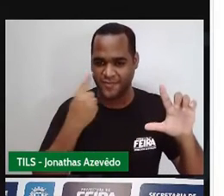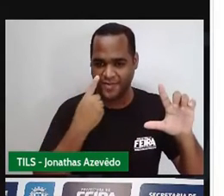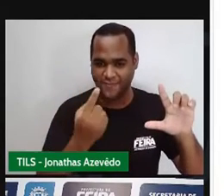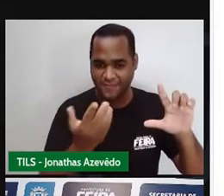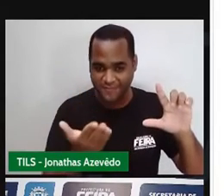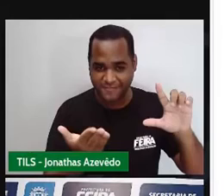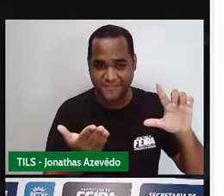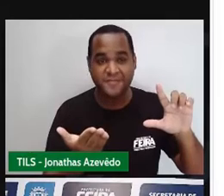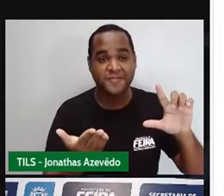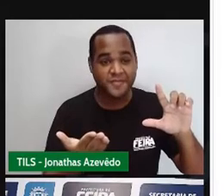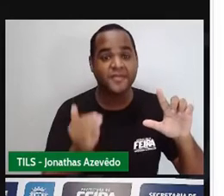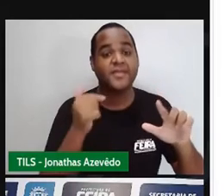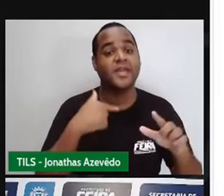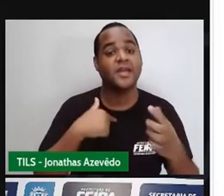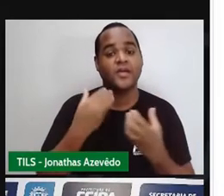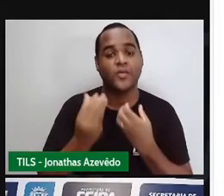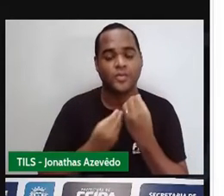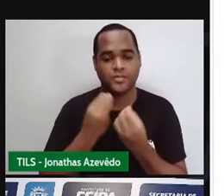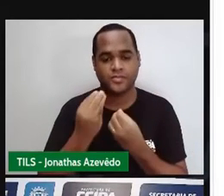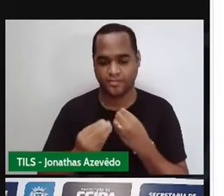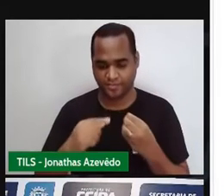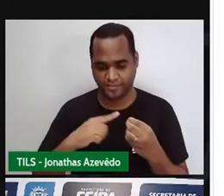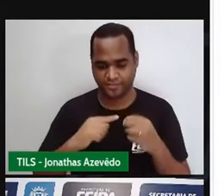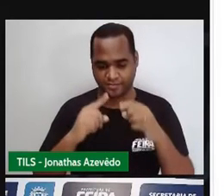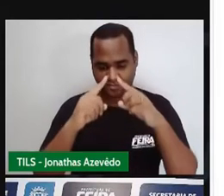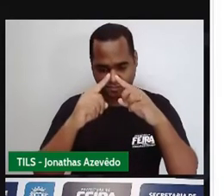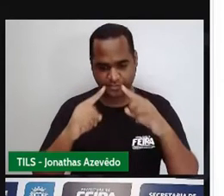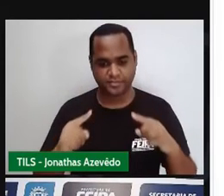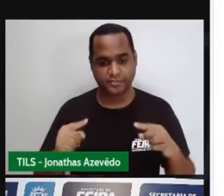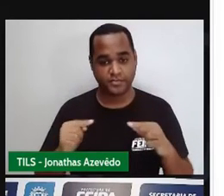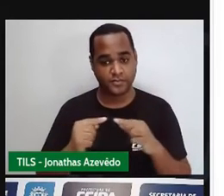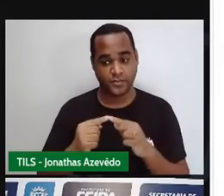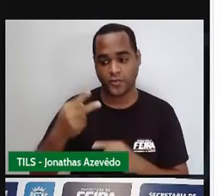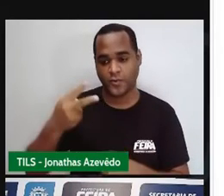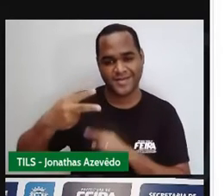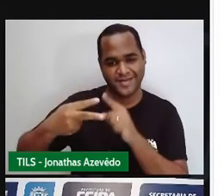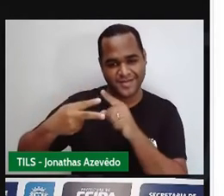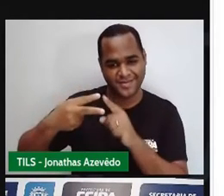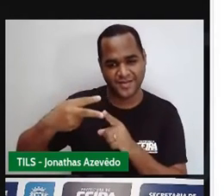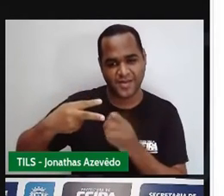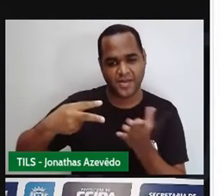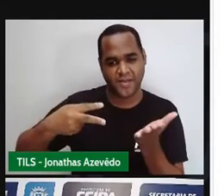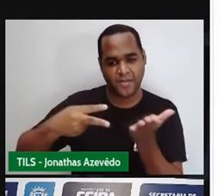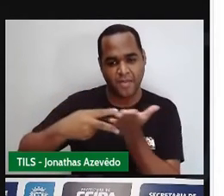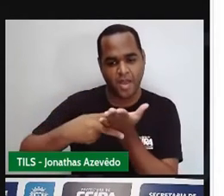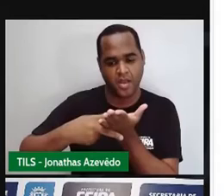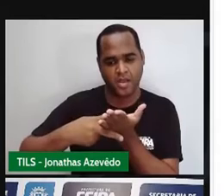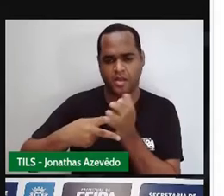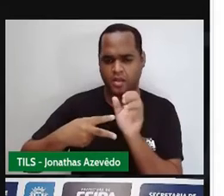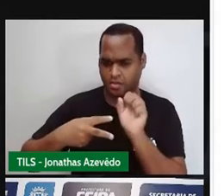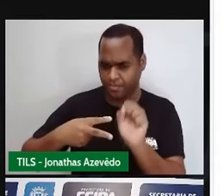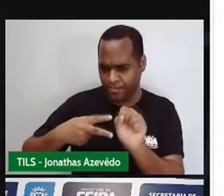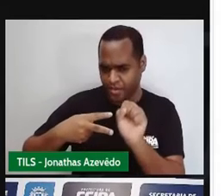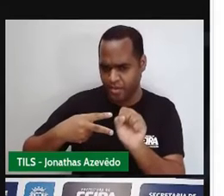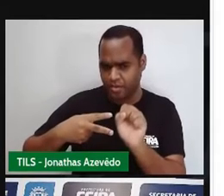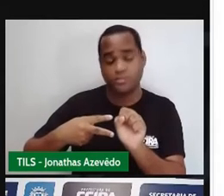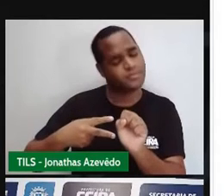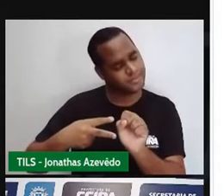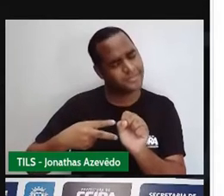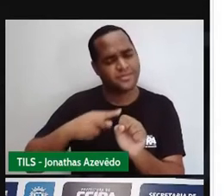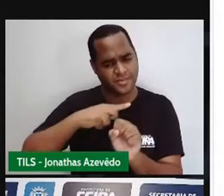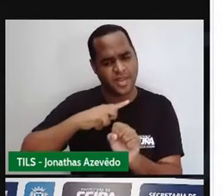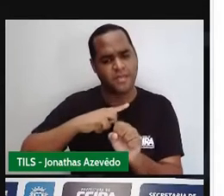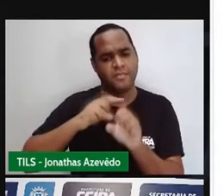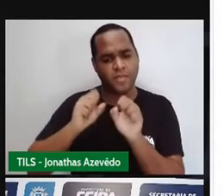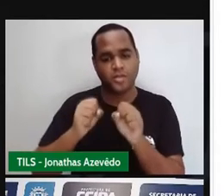vai ser dividido em dois triângulos, dá pra dividir um retângulo em dois triângulos? Dá, certo? Eu vou te mostrar daqui a